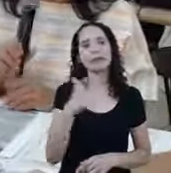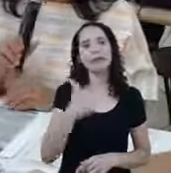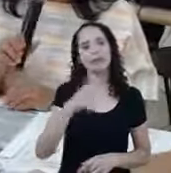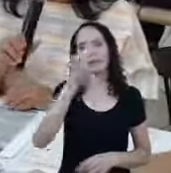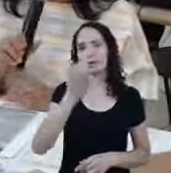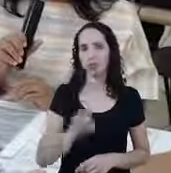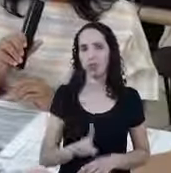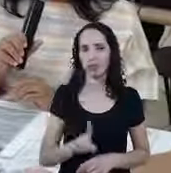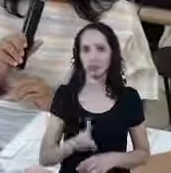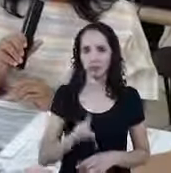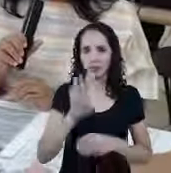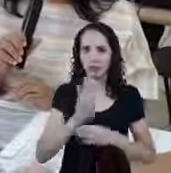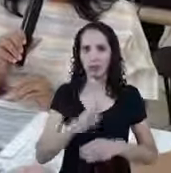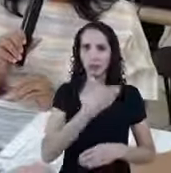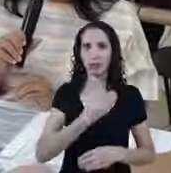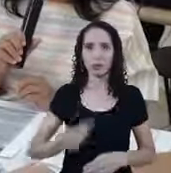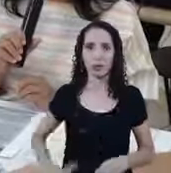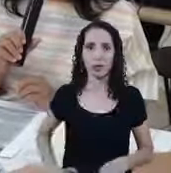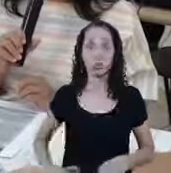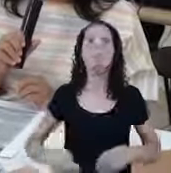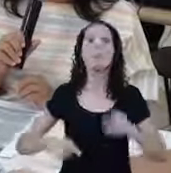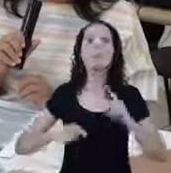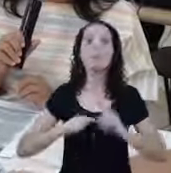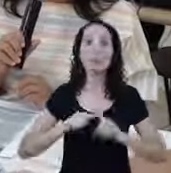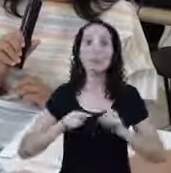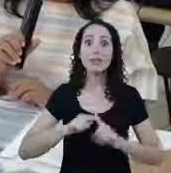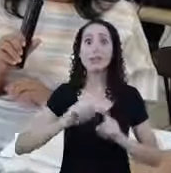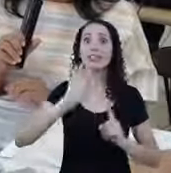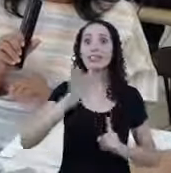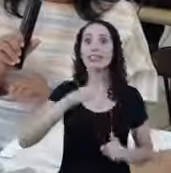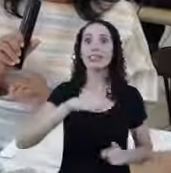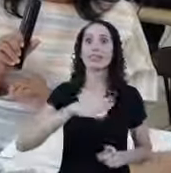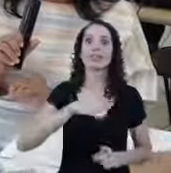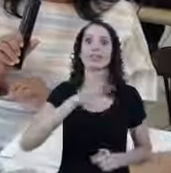Esse é o entendimento Auxílio emergencial